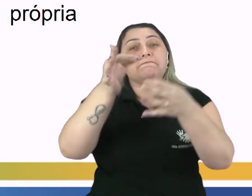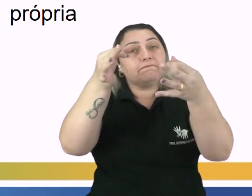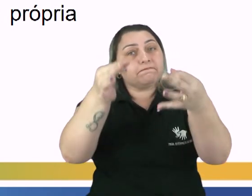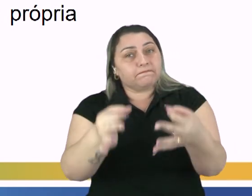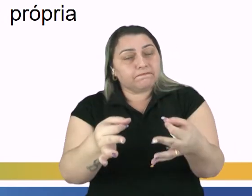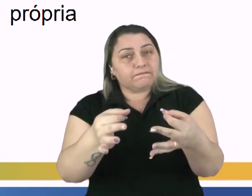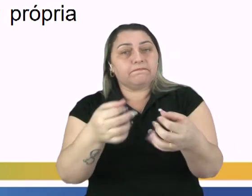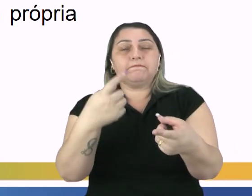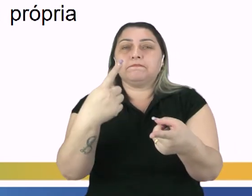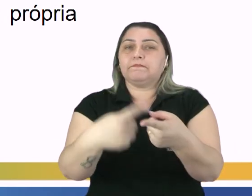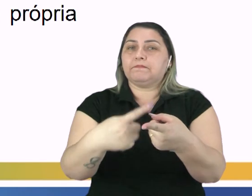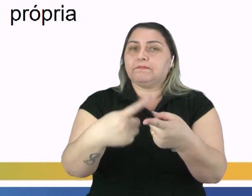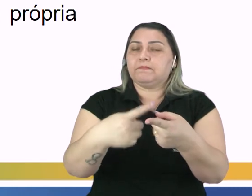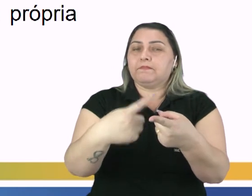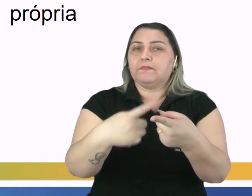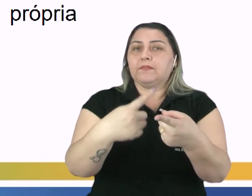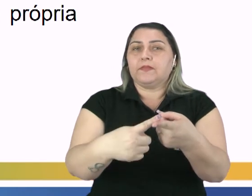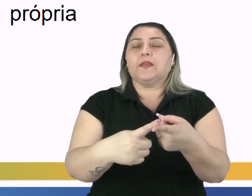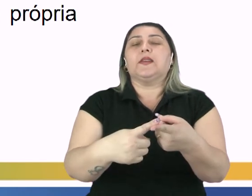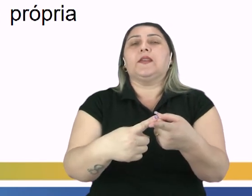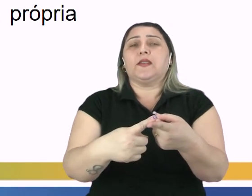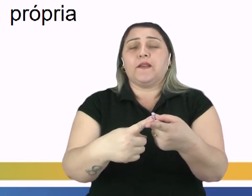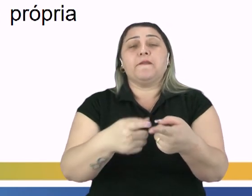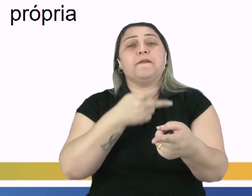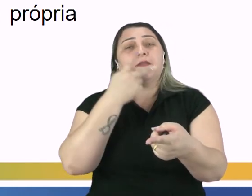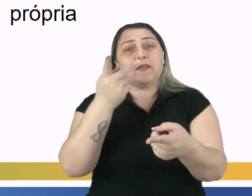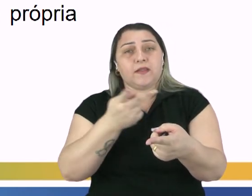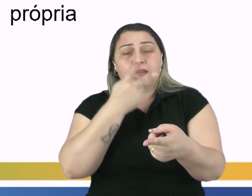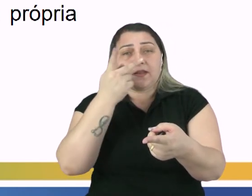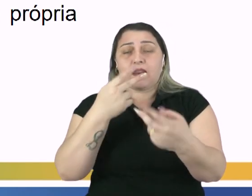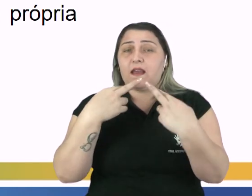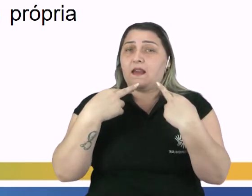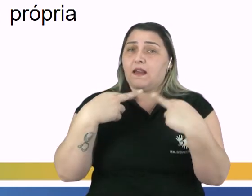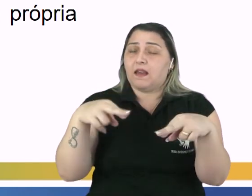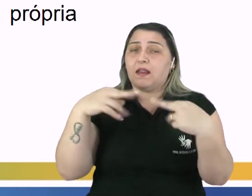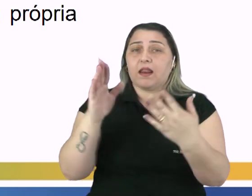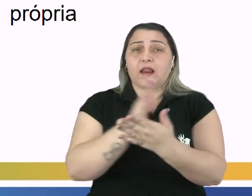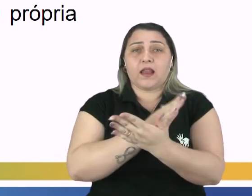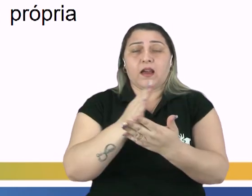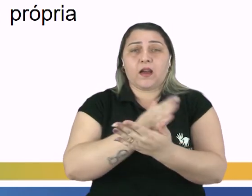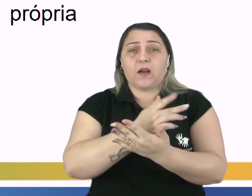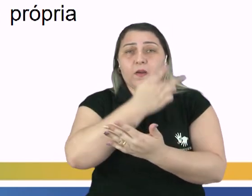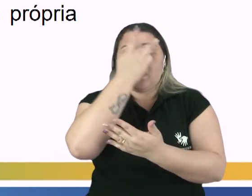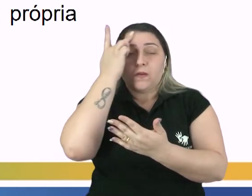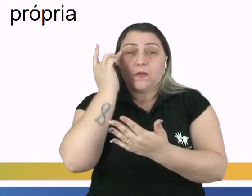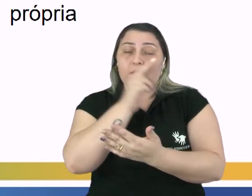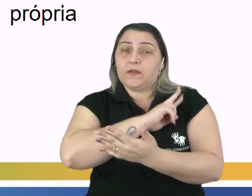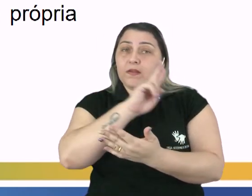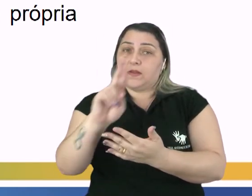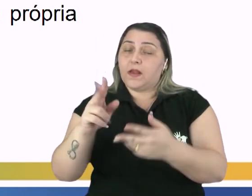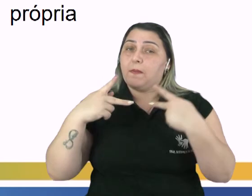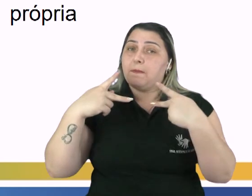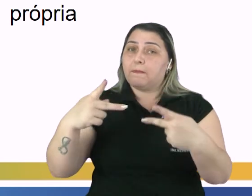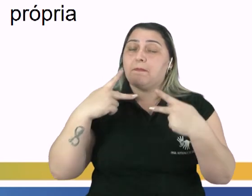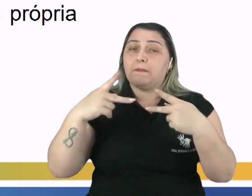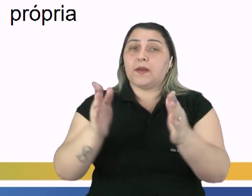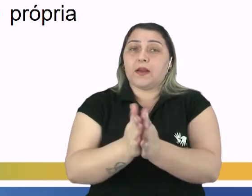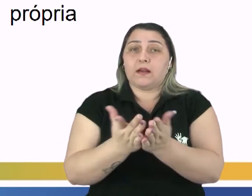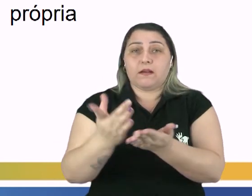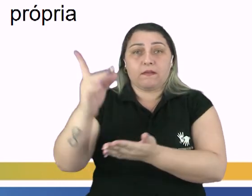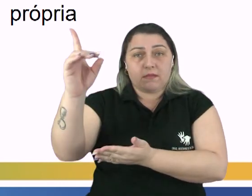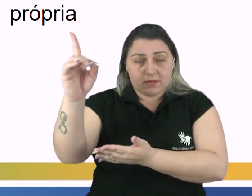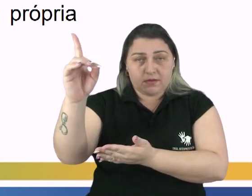certa. Por quê? Porque ele estava aqui justamente criticando alguns religiosos da forma de pregar o evangelho.